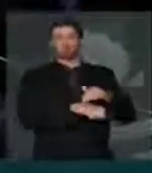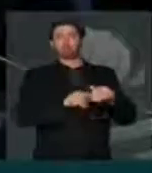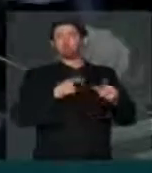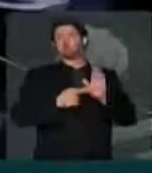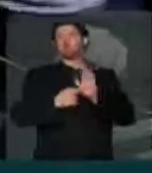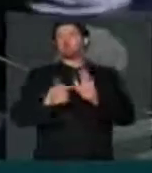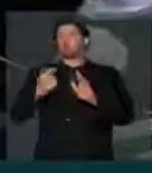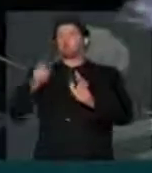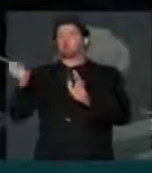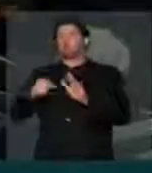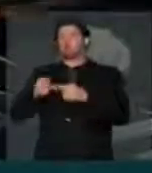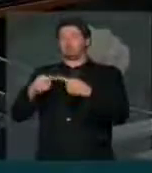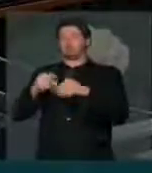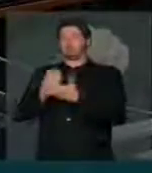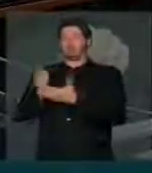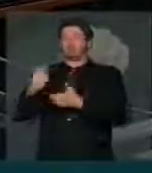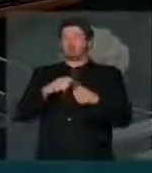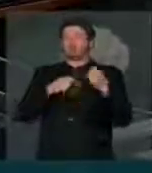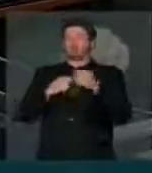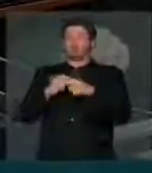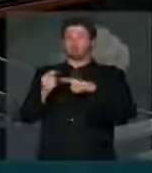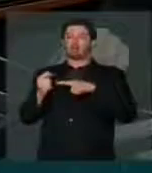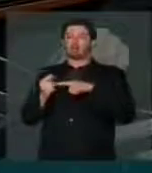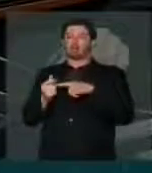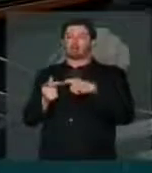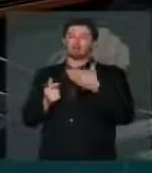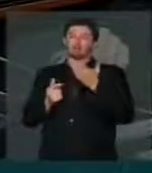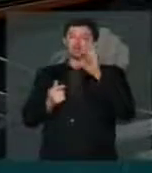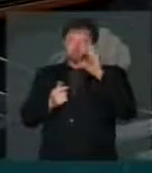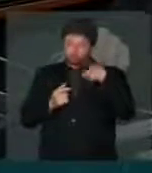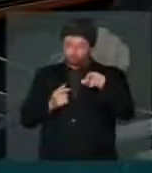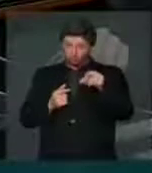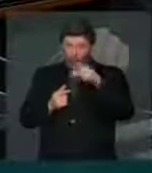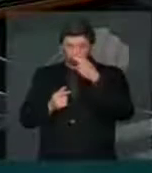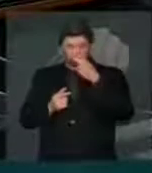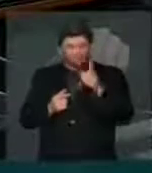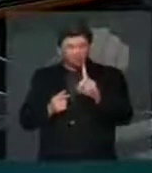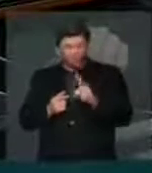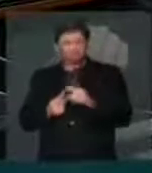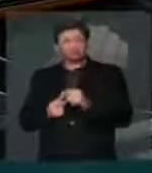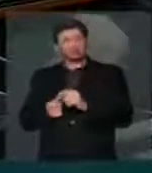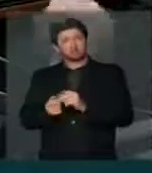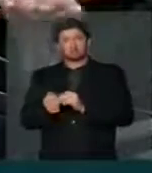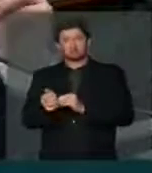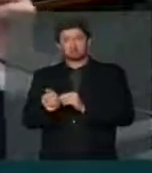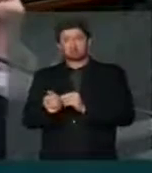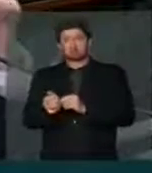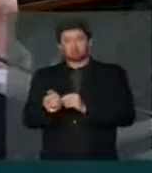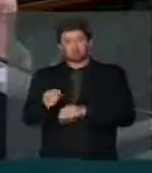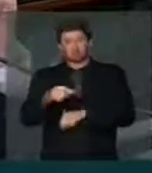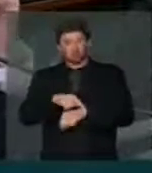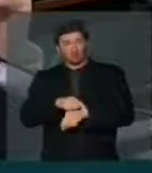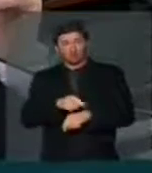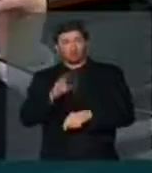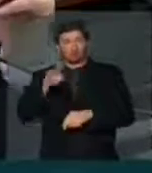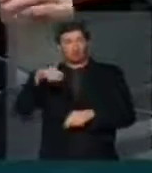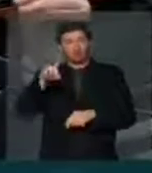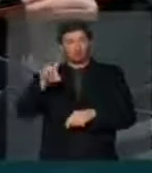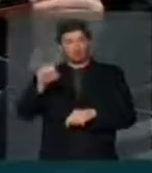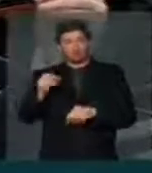estruturar essa operação. O senhor não acha que talvez seja o momento do BNDES